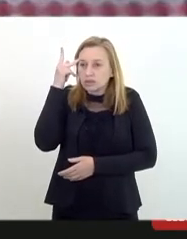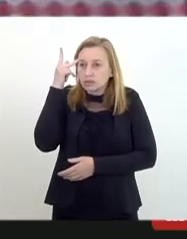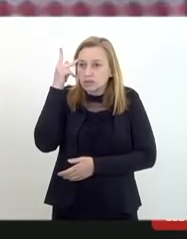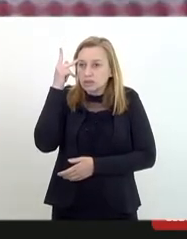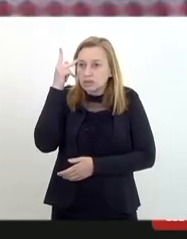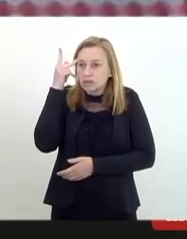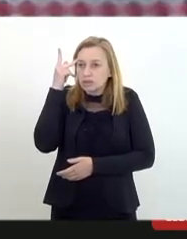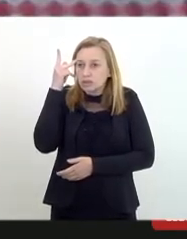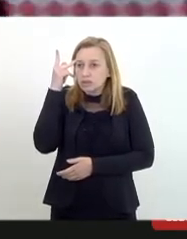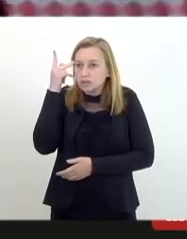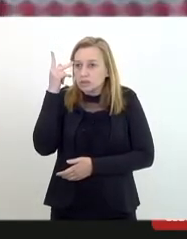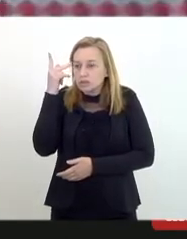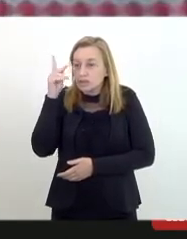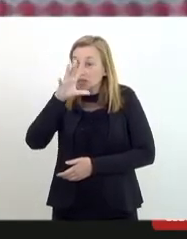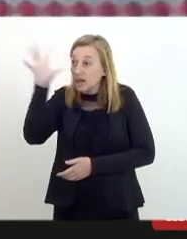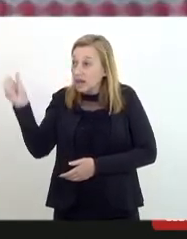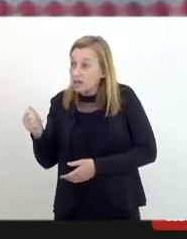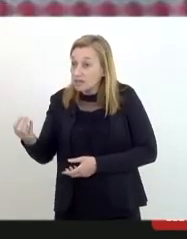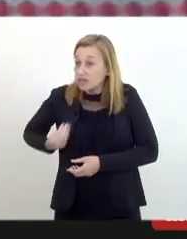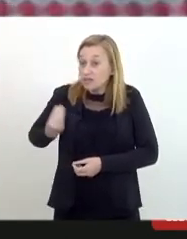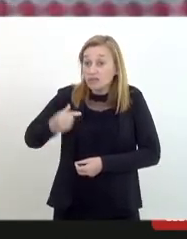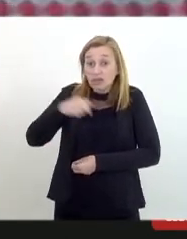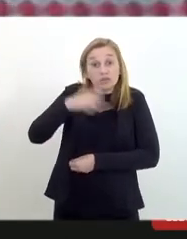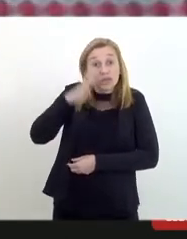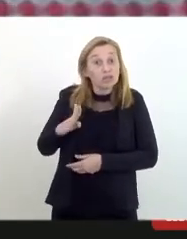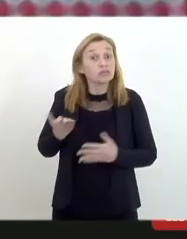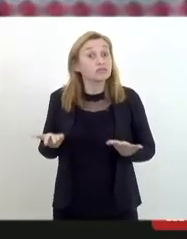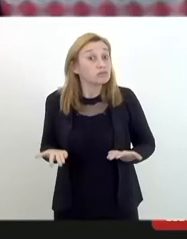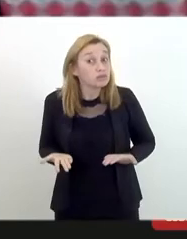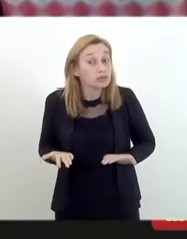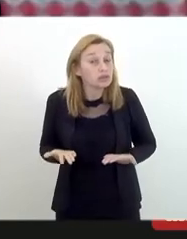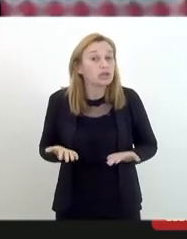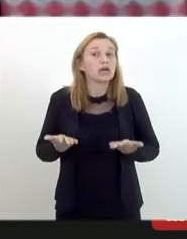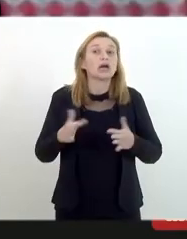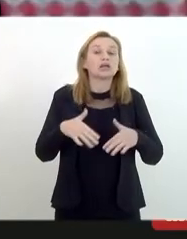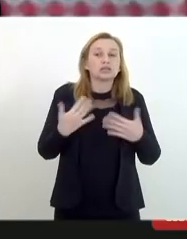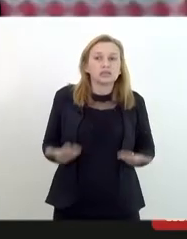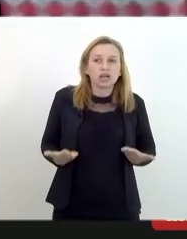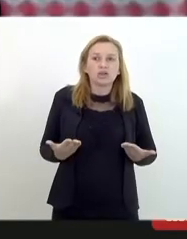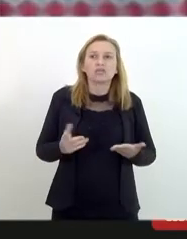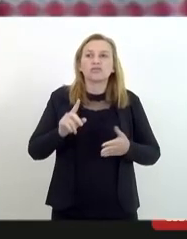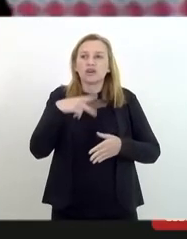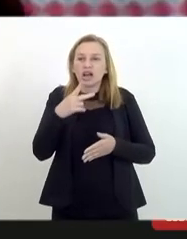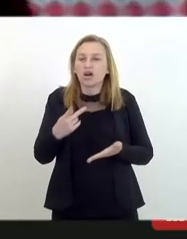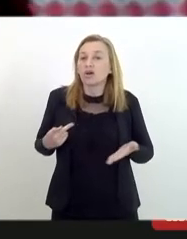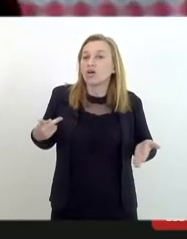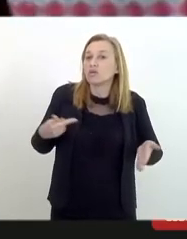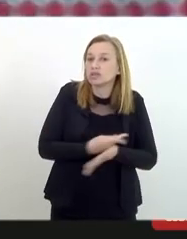então denominar o que acontece racismo religioso